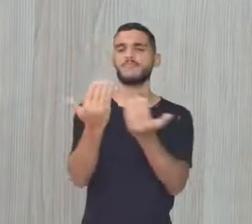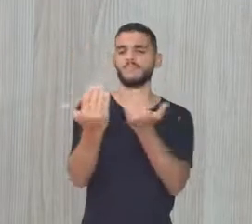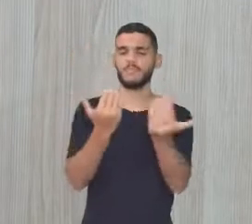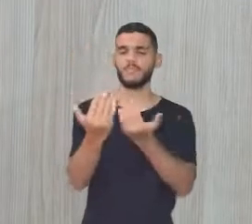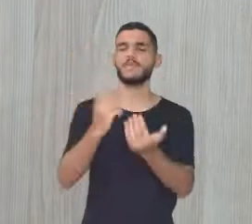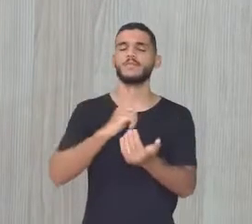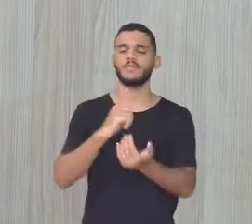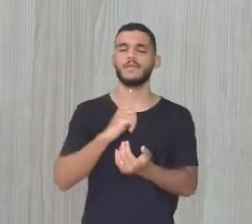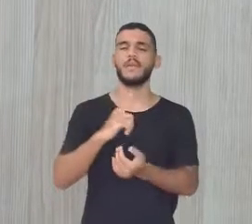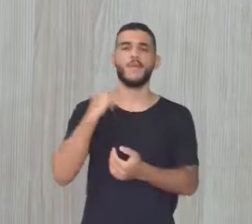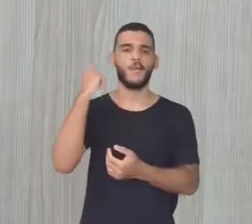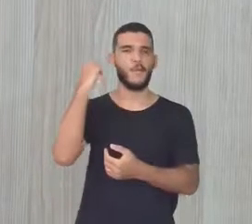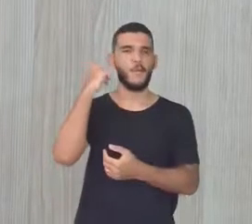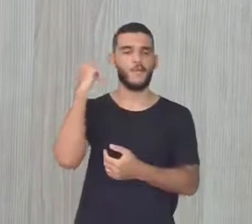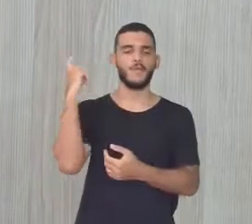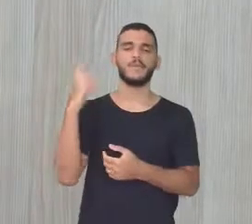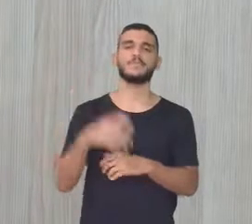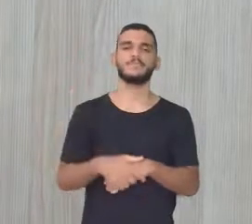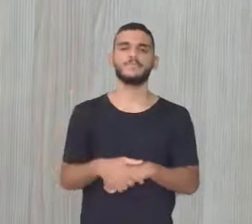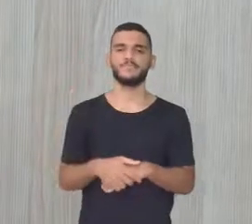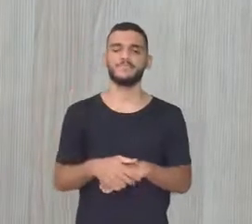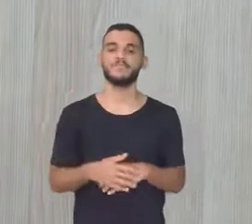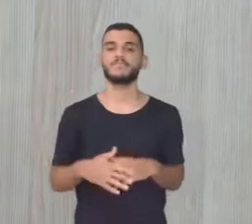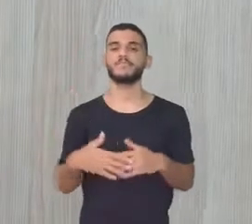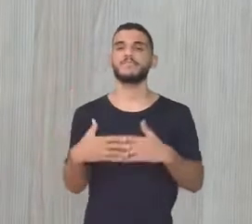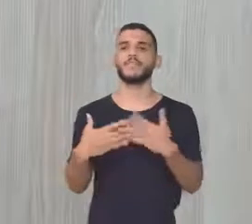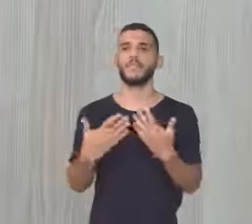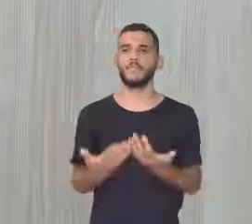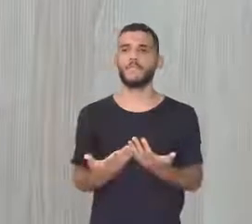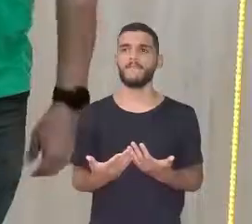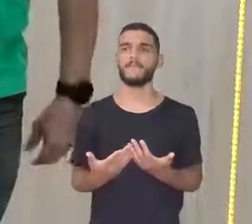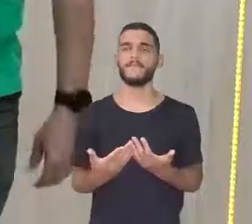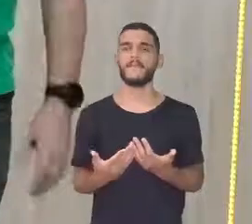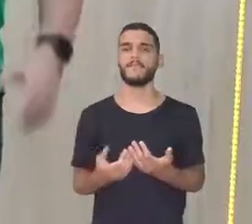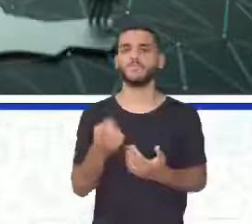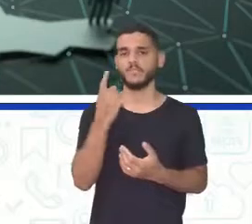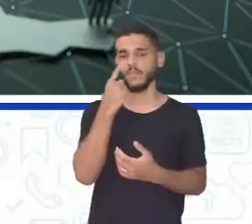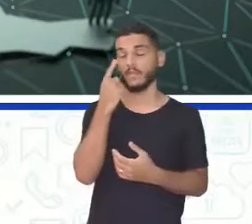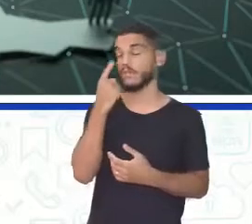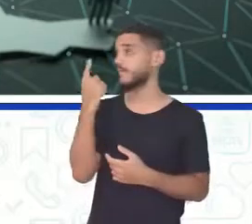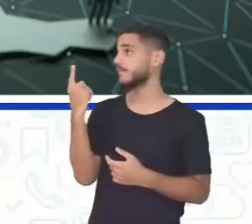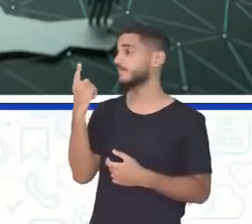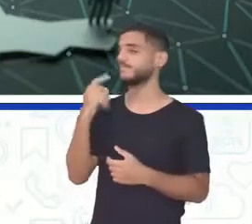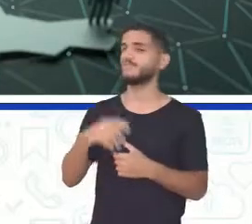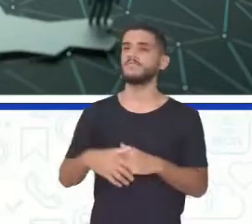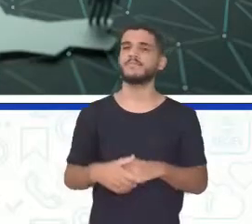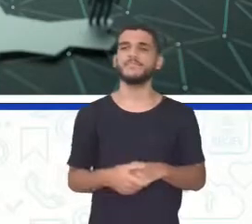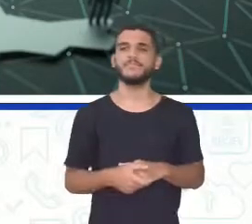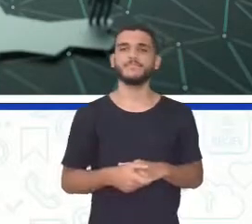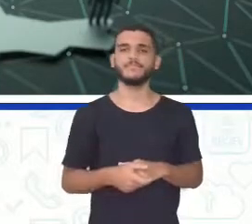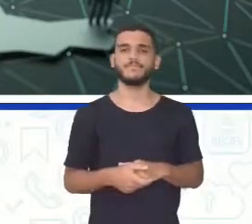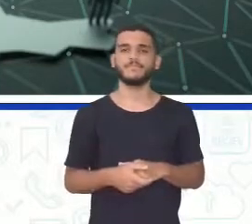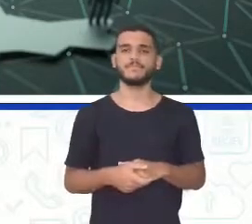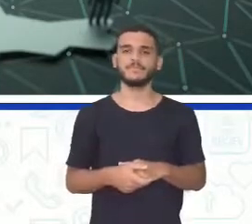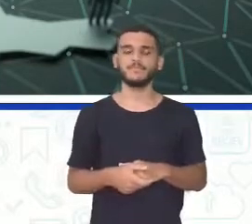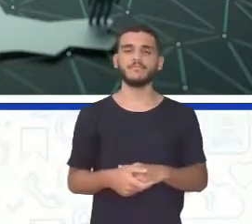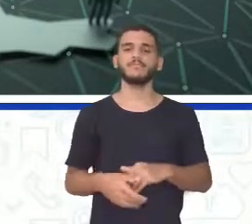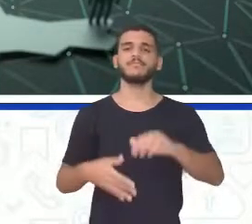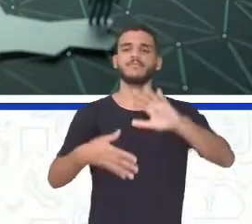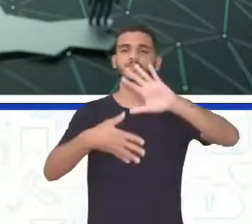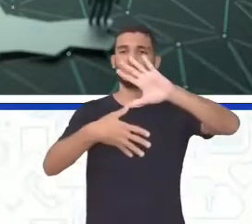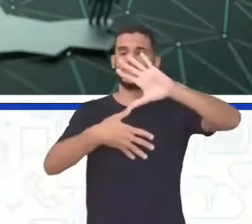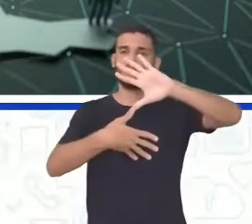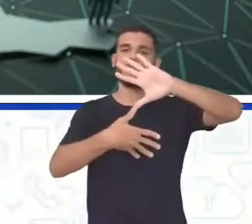Geológica Mesmo Da ilha Beleza Então vamos lá Você vê aí Tela cheia Eu botei aí Uma imagem Do continente Do